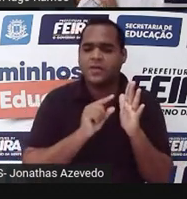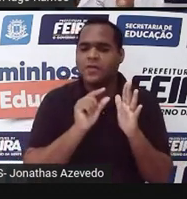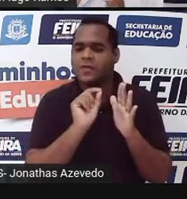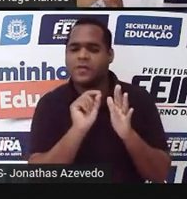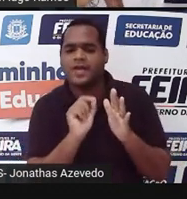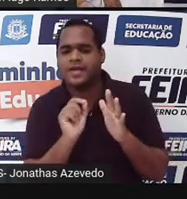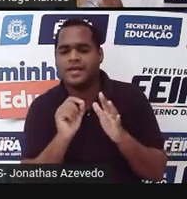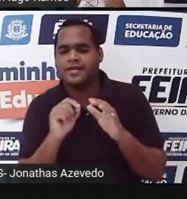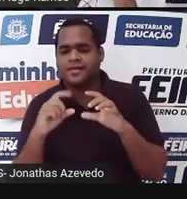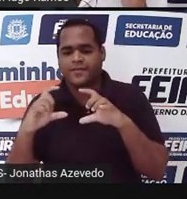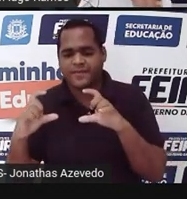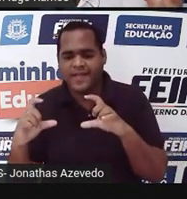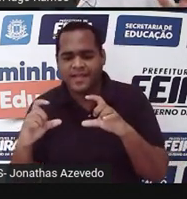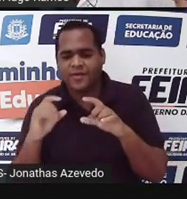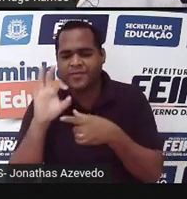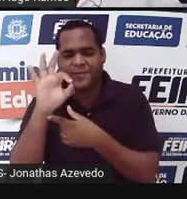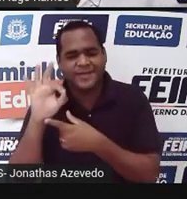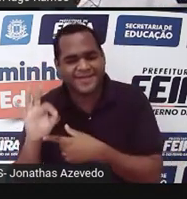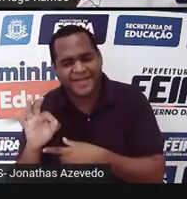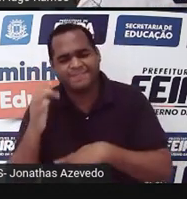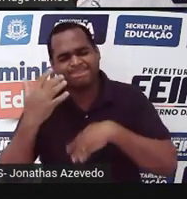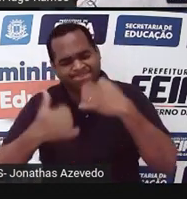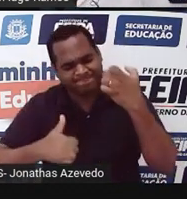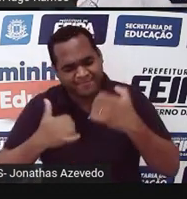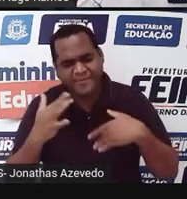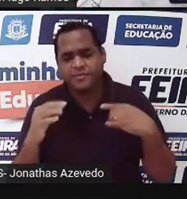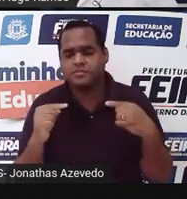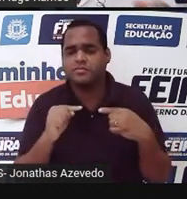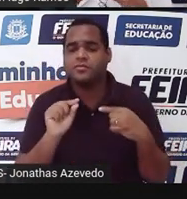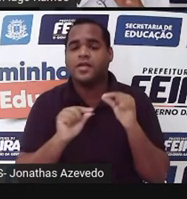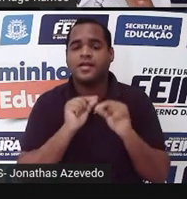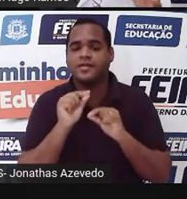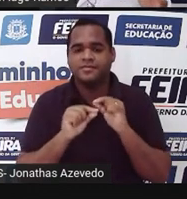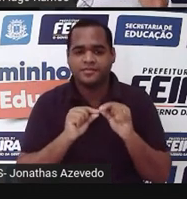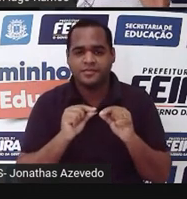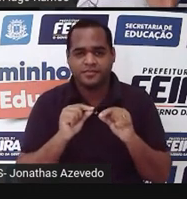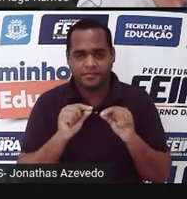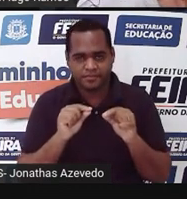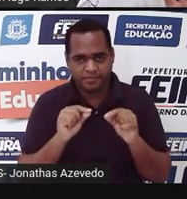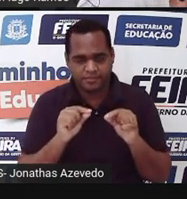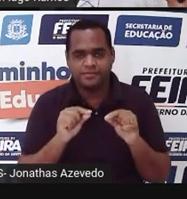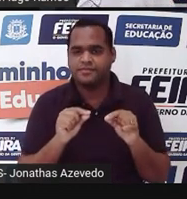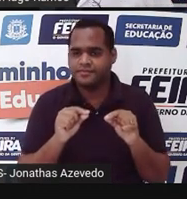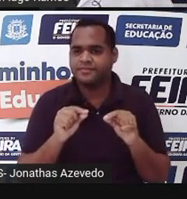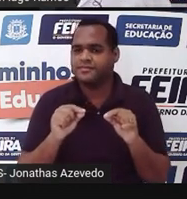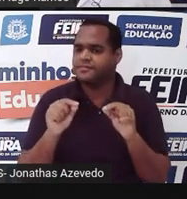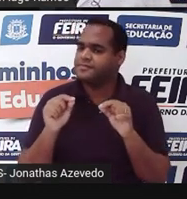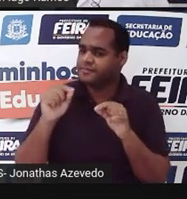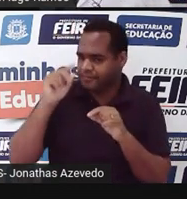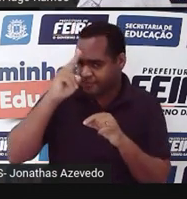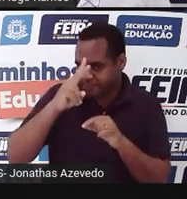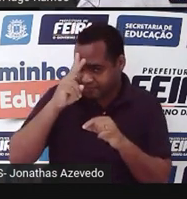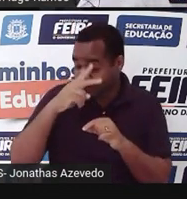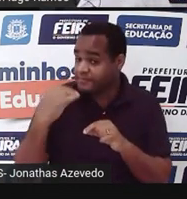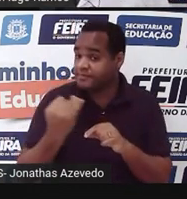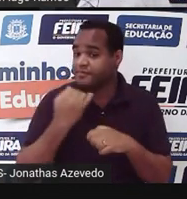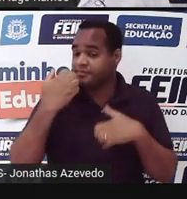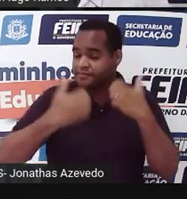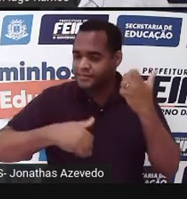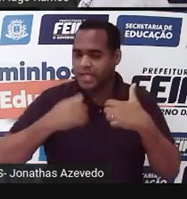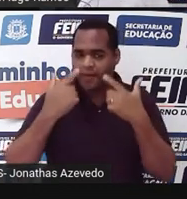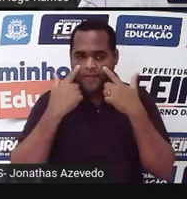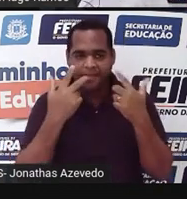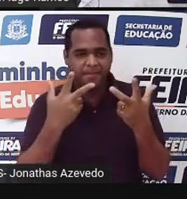E nessas lembranças de momentos da aula, você vai perceber